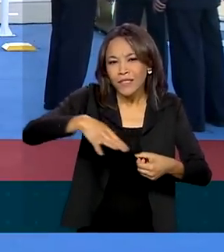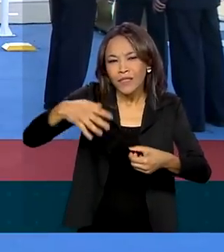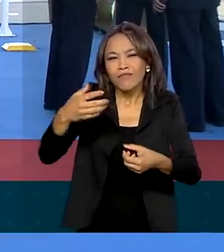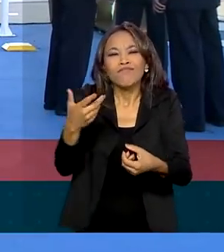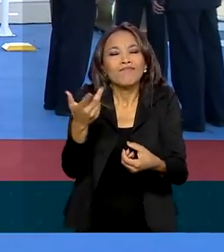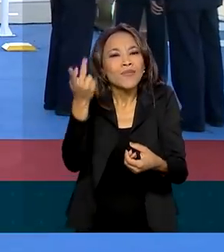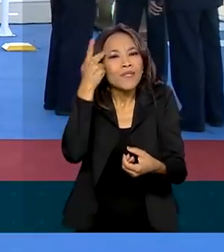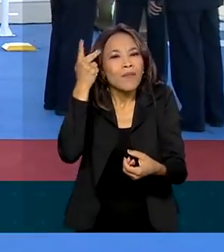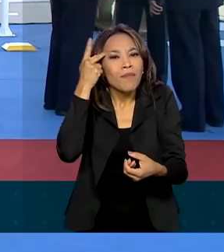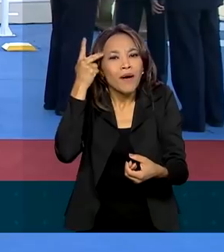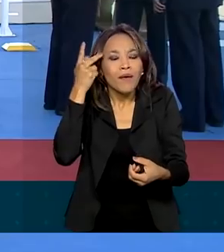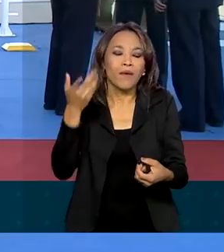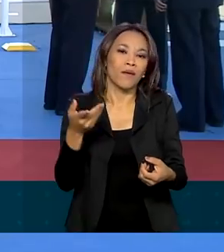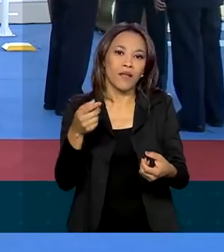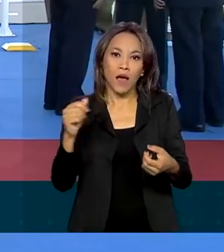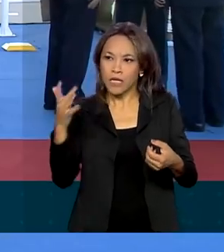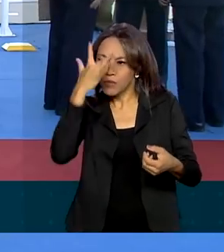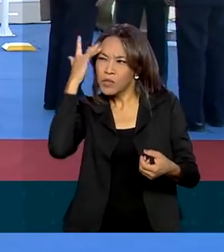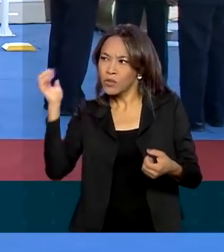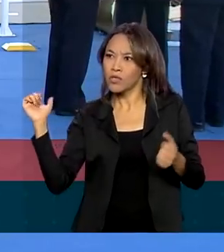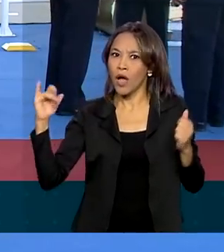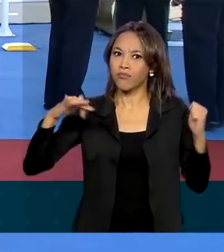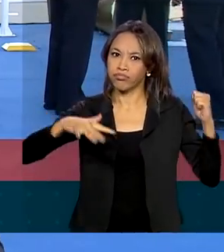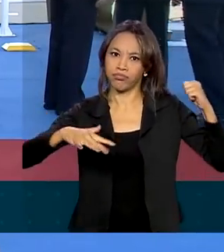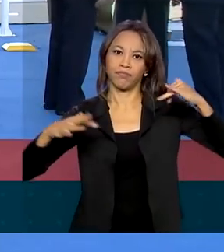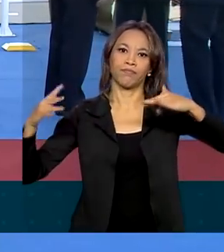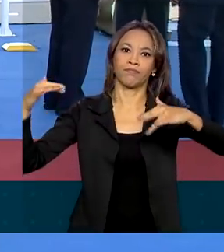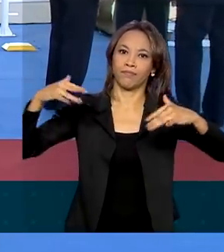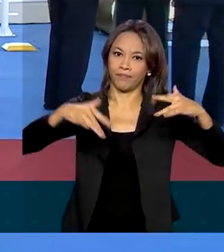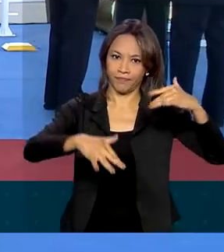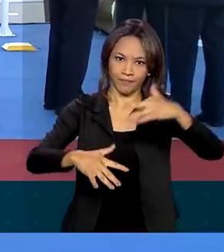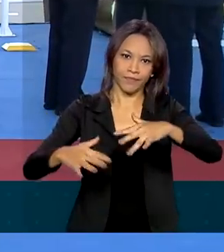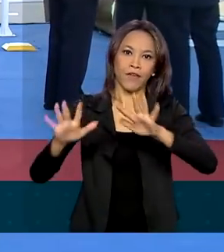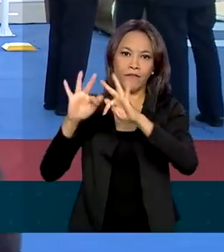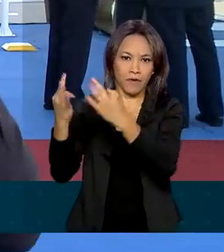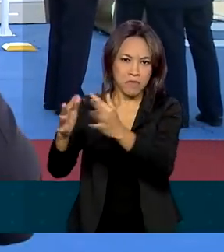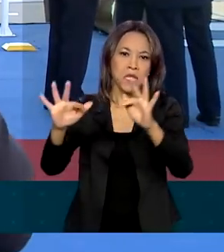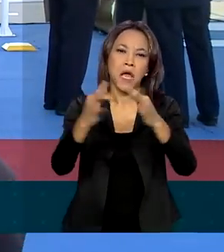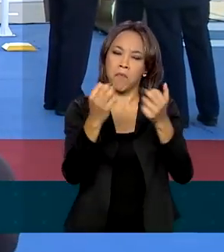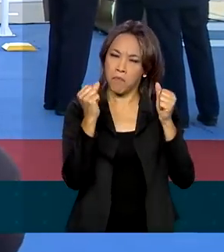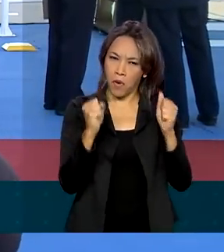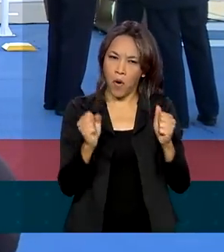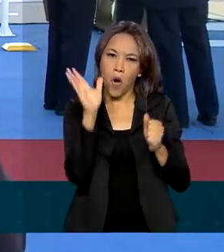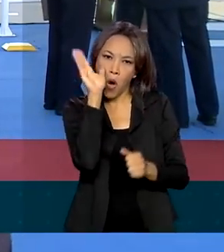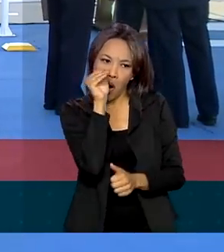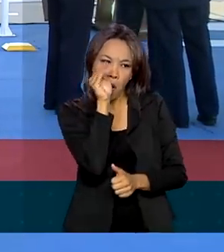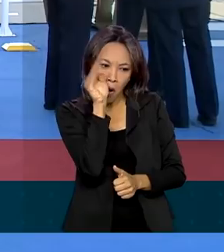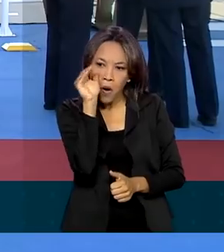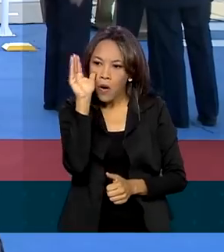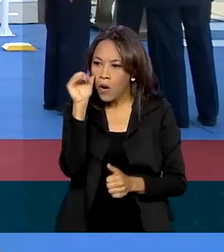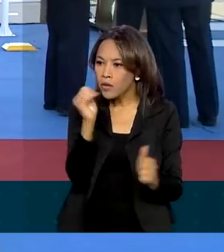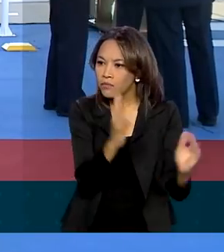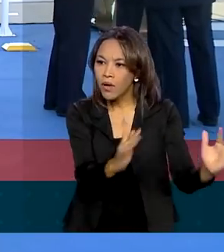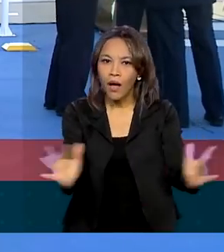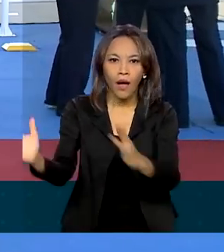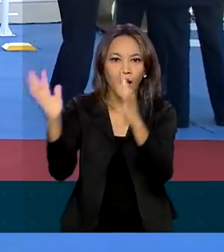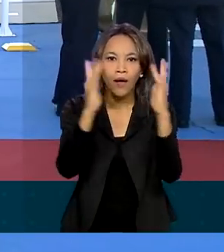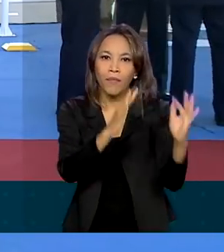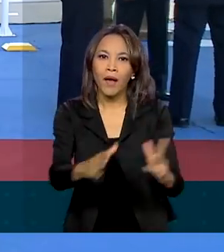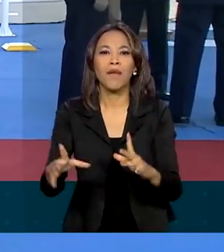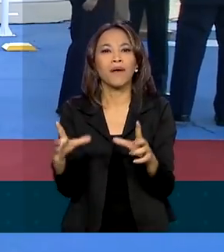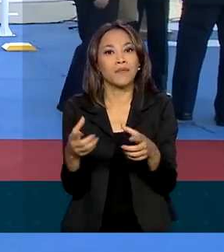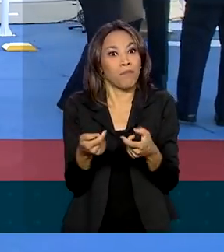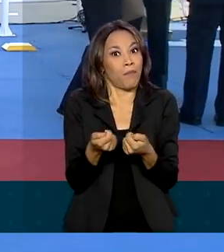de São Paulo. A movimentação por aqui já é grande. Familiares podem acompanhar aqui a cerimônia, mas com o número